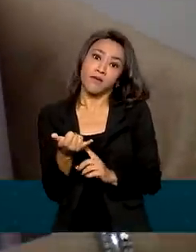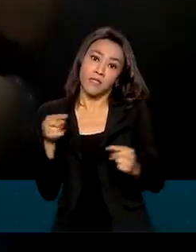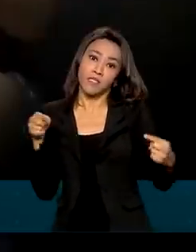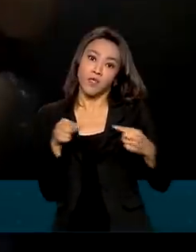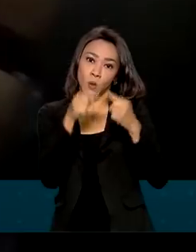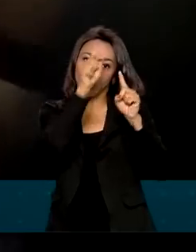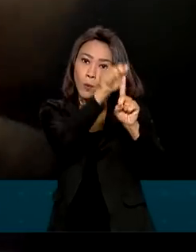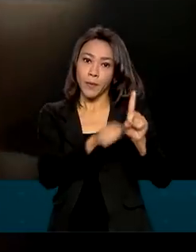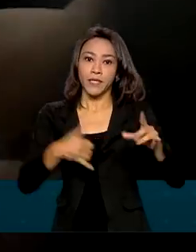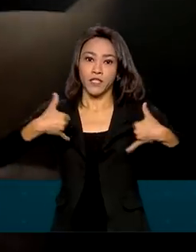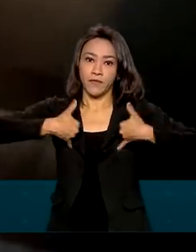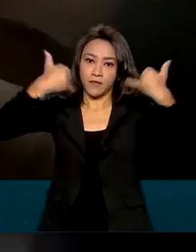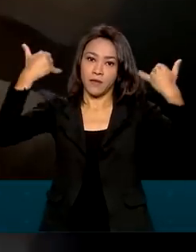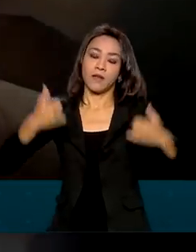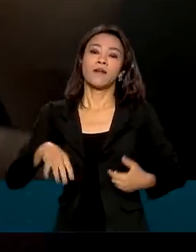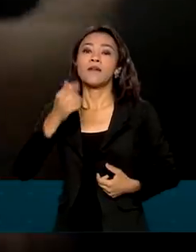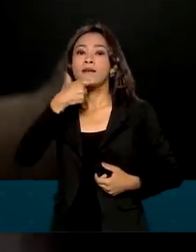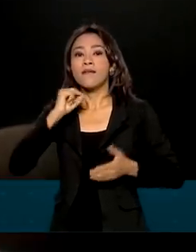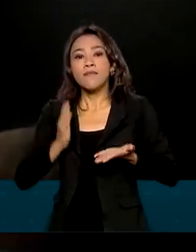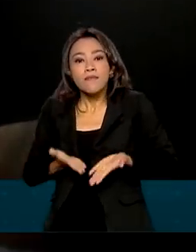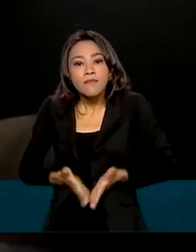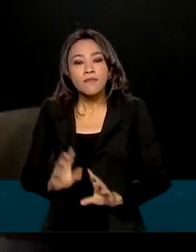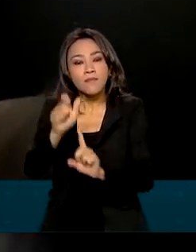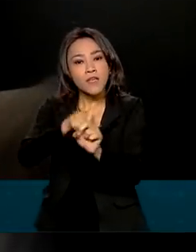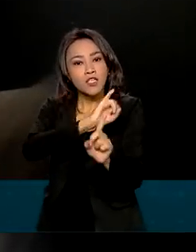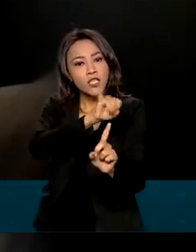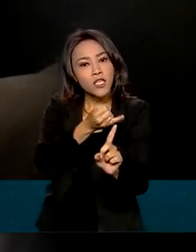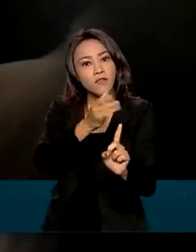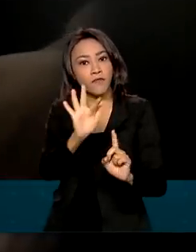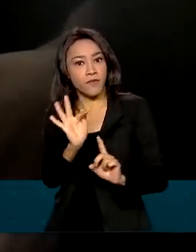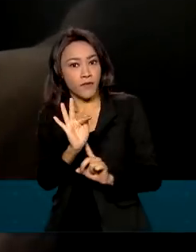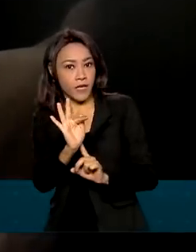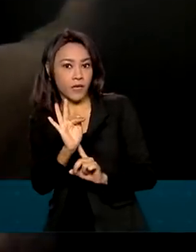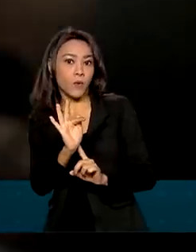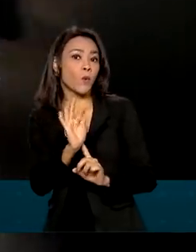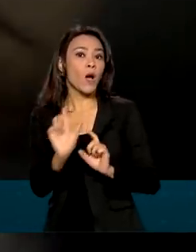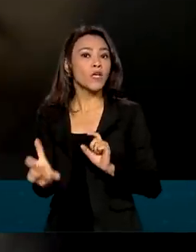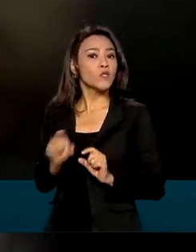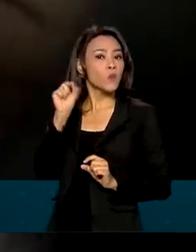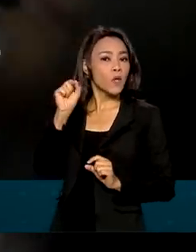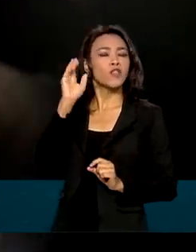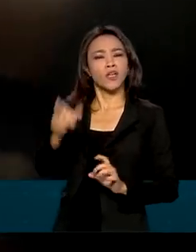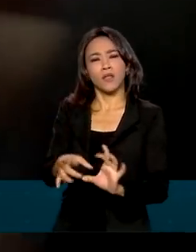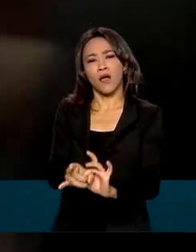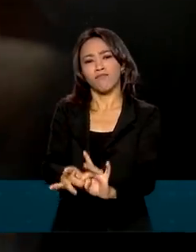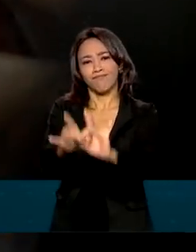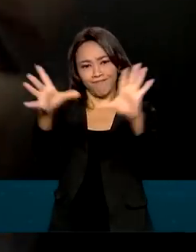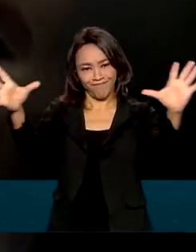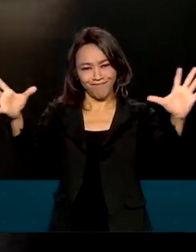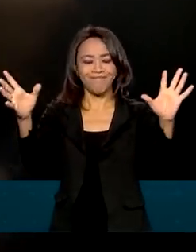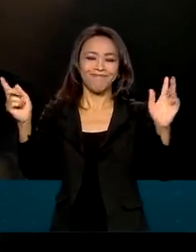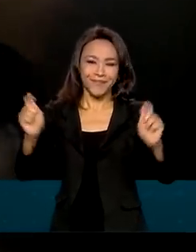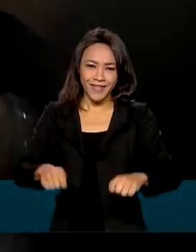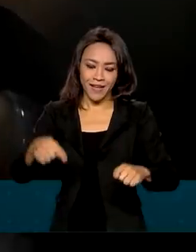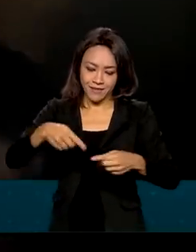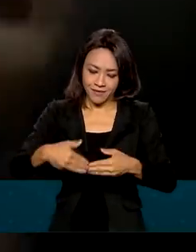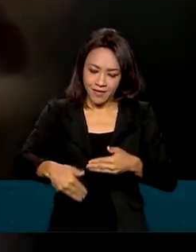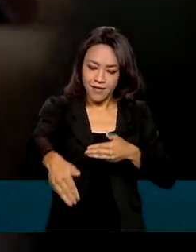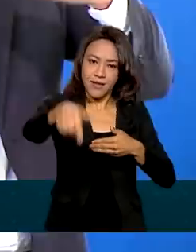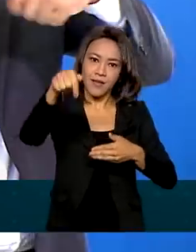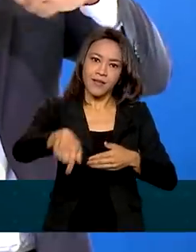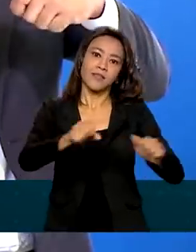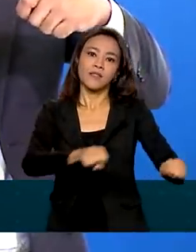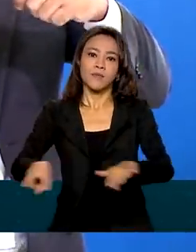aniversário. Para os nascidos em janeiro e fevereiro, a opção já está disponível a partir desta